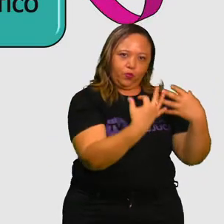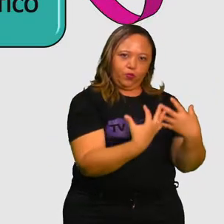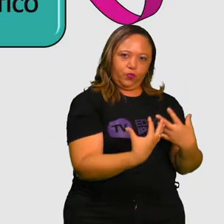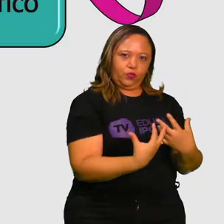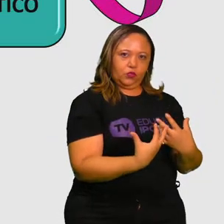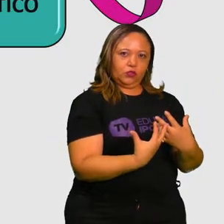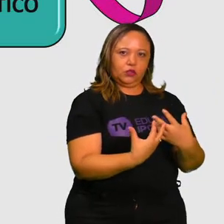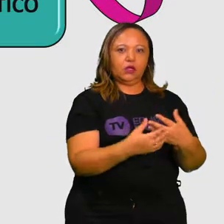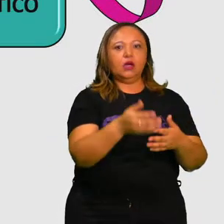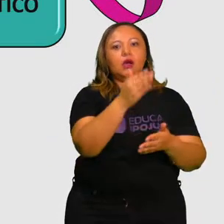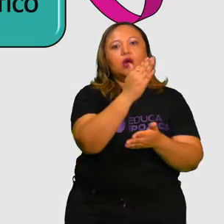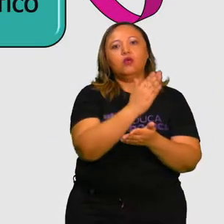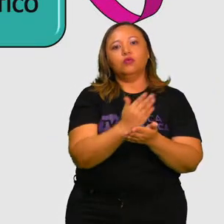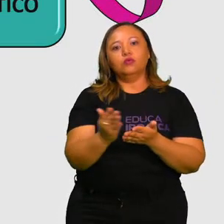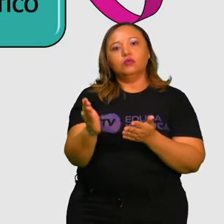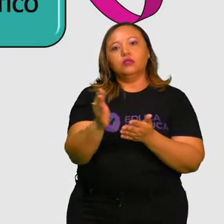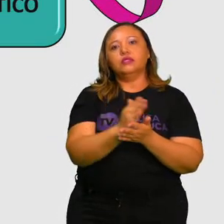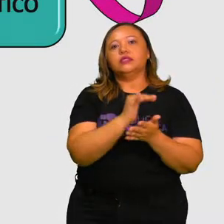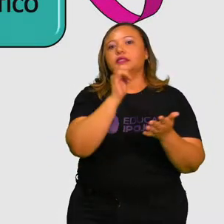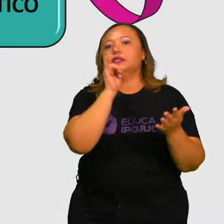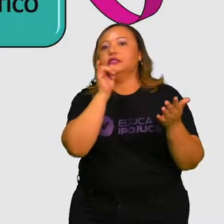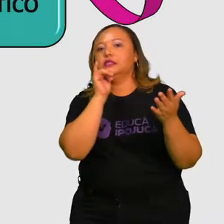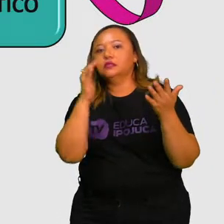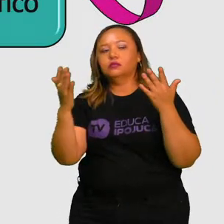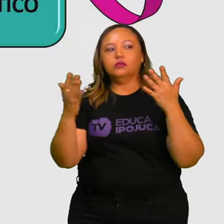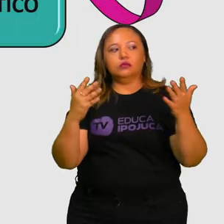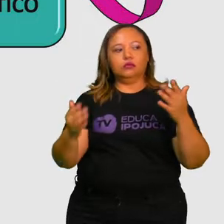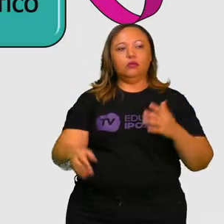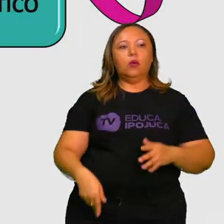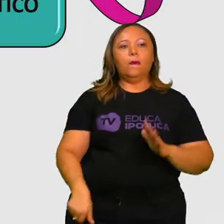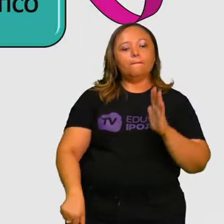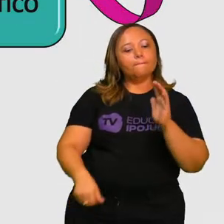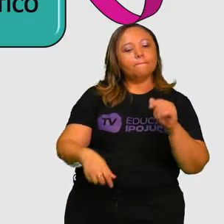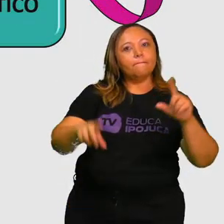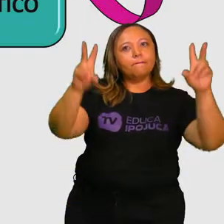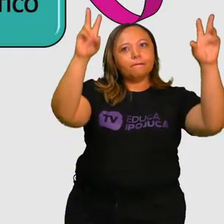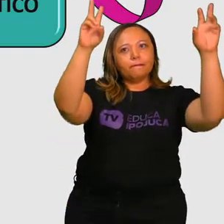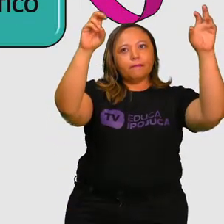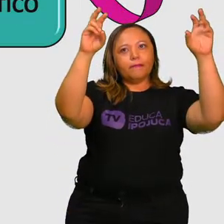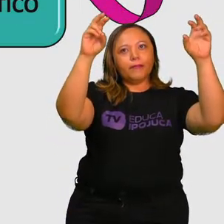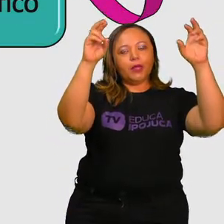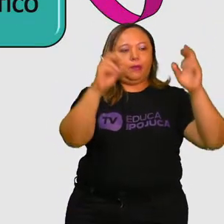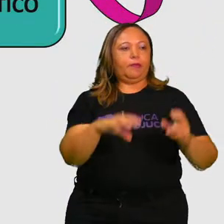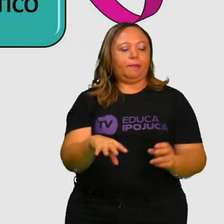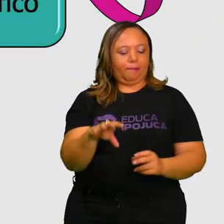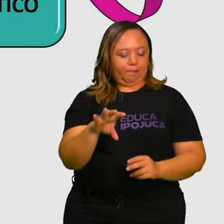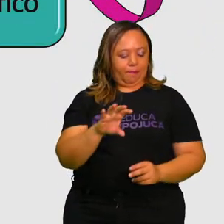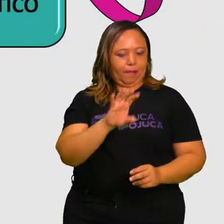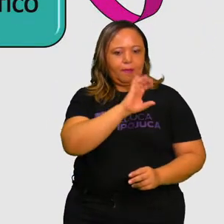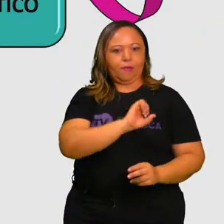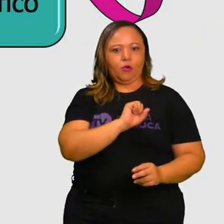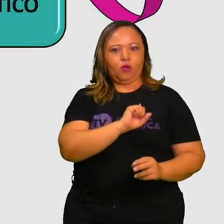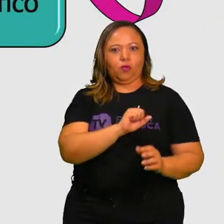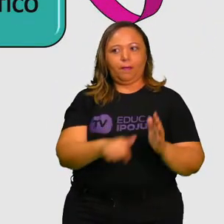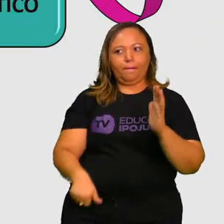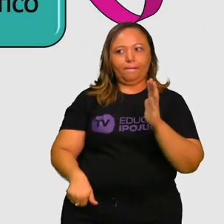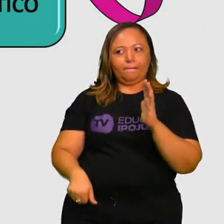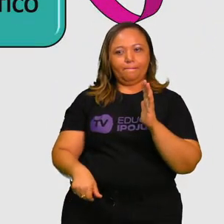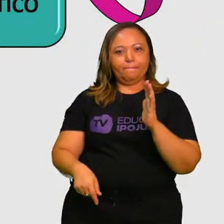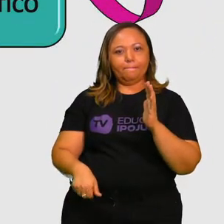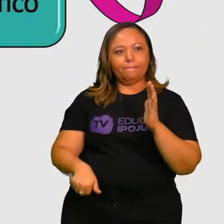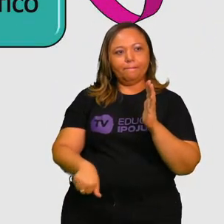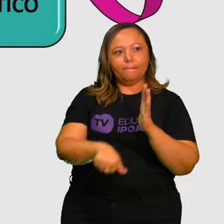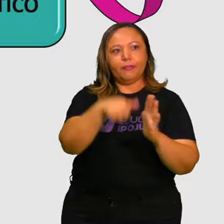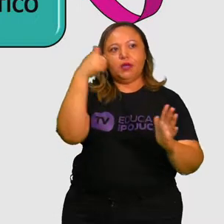com um tema. O tema é primeiro amor. Então, no campo de atuação do cotidiano, o primeiro amor, ele vem através